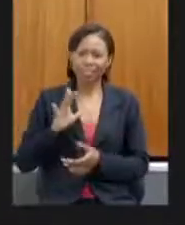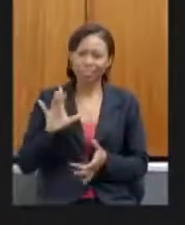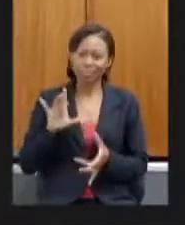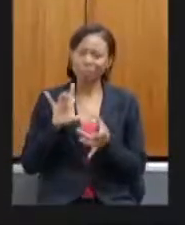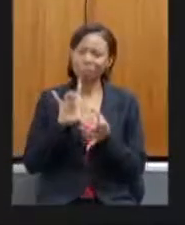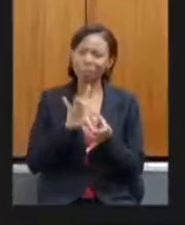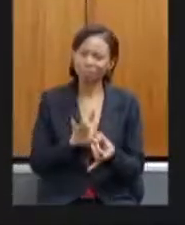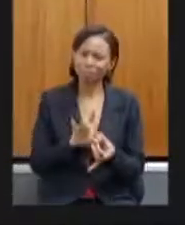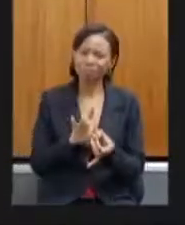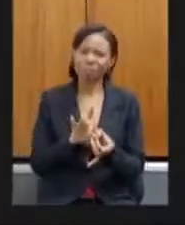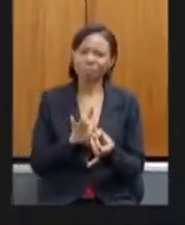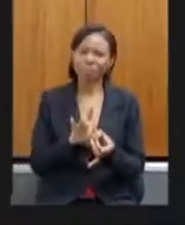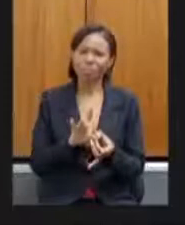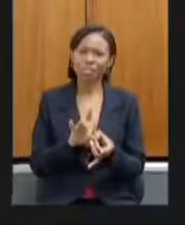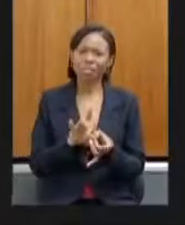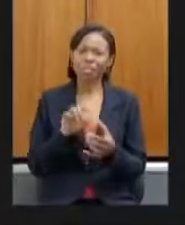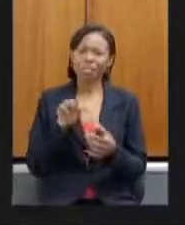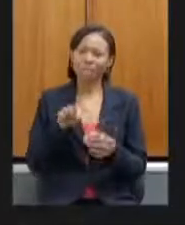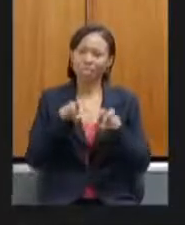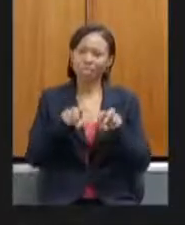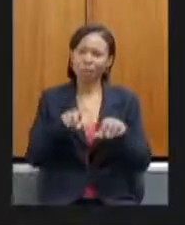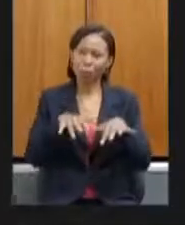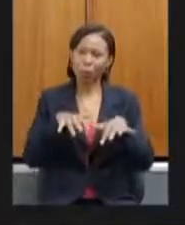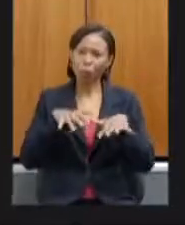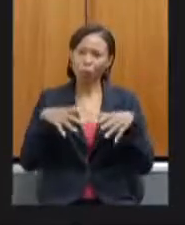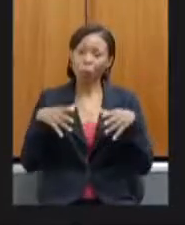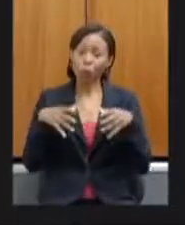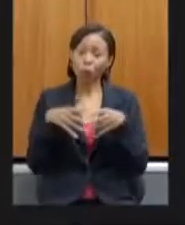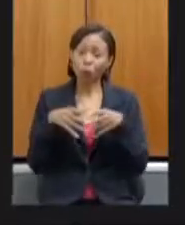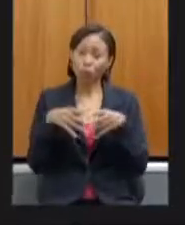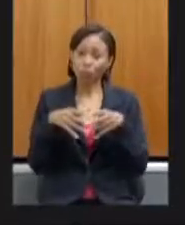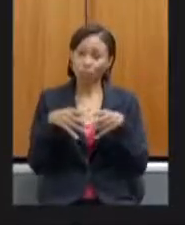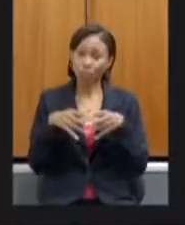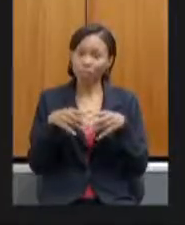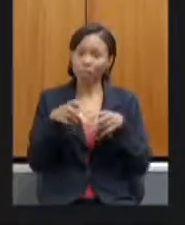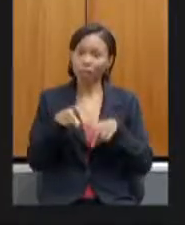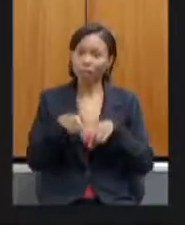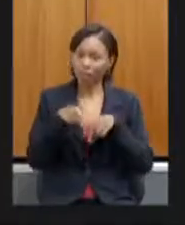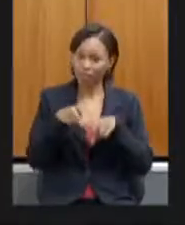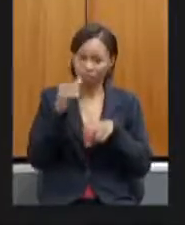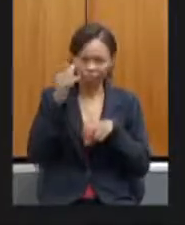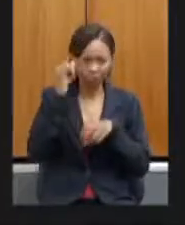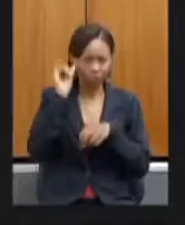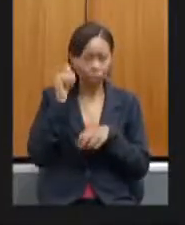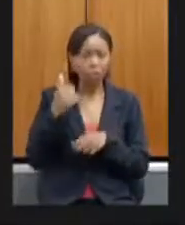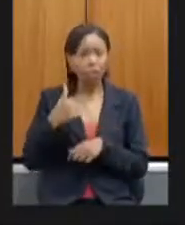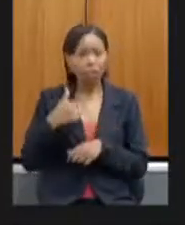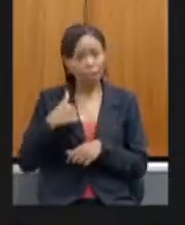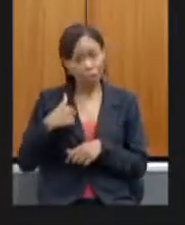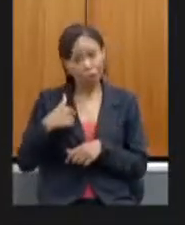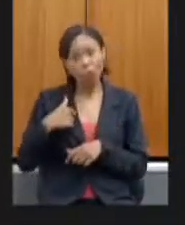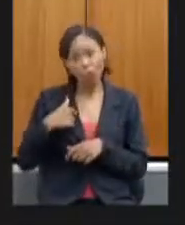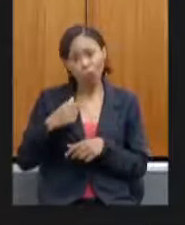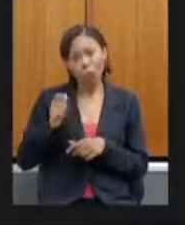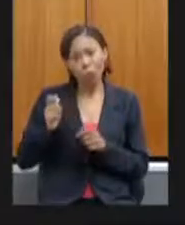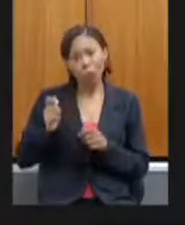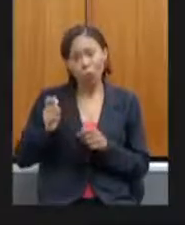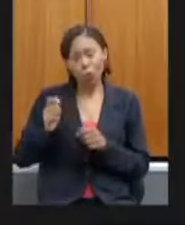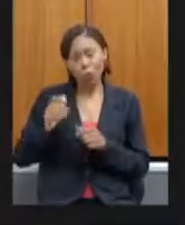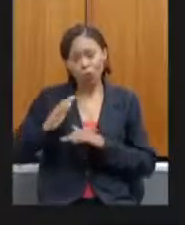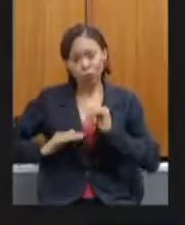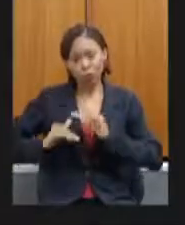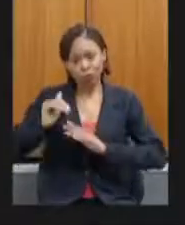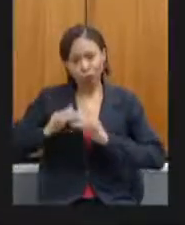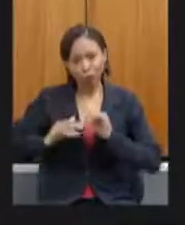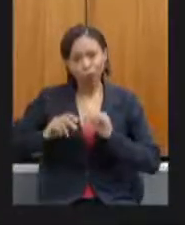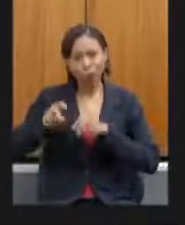comissão da nossa comissão de agropecuária eu como produtor rural já foram faladas aí todas as demandas já escutei